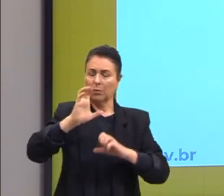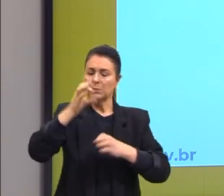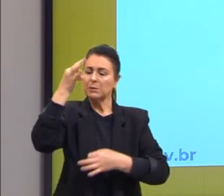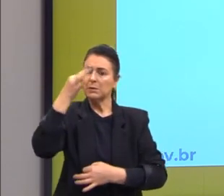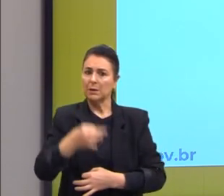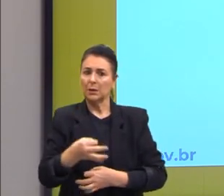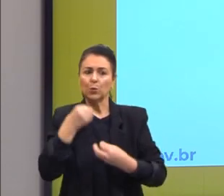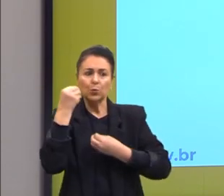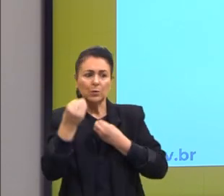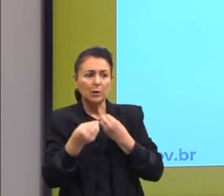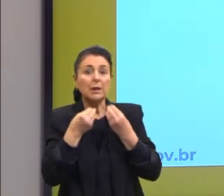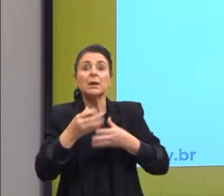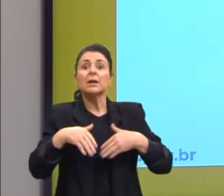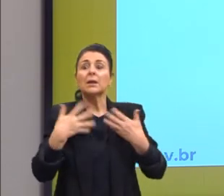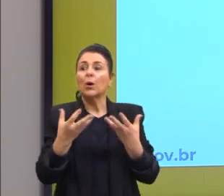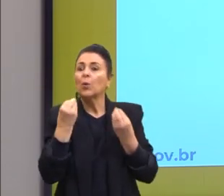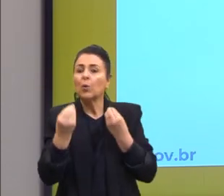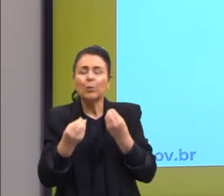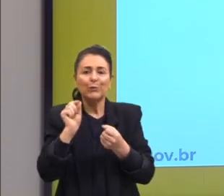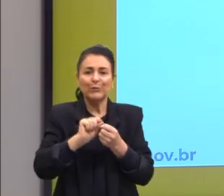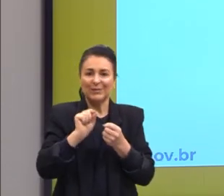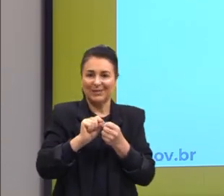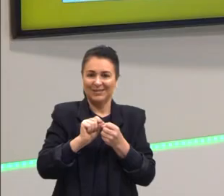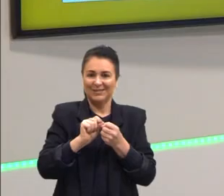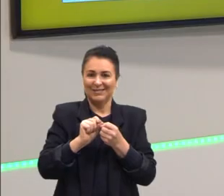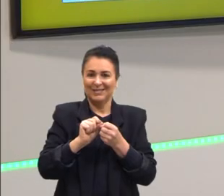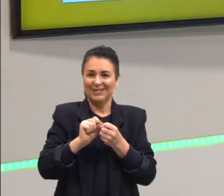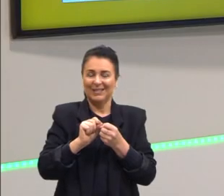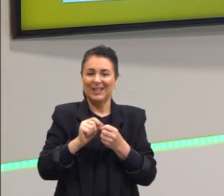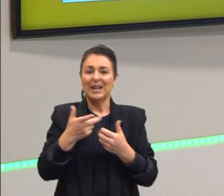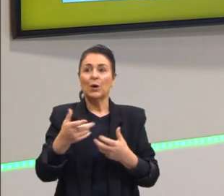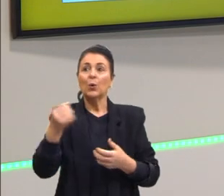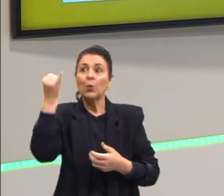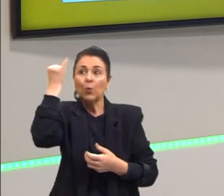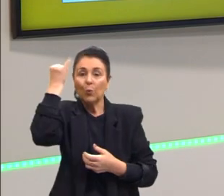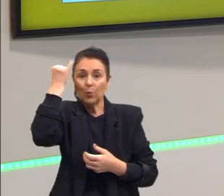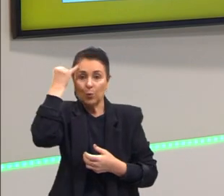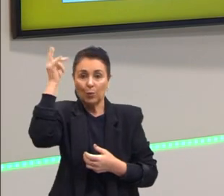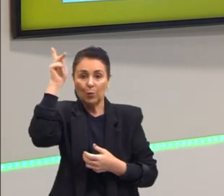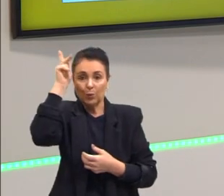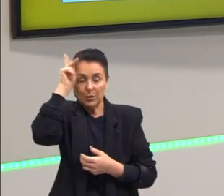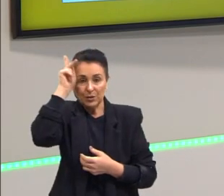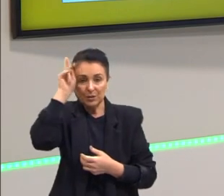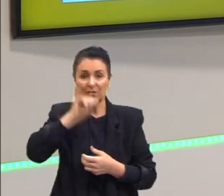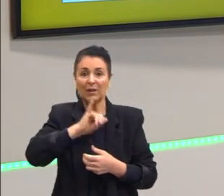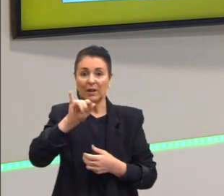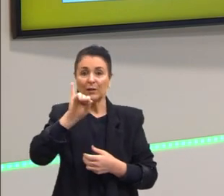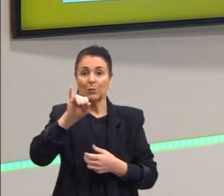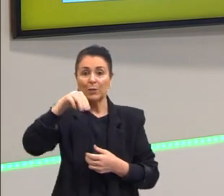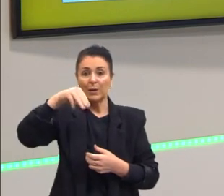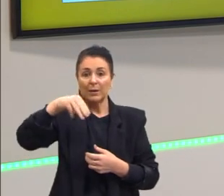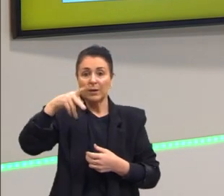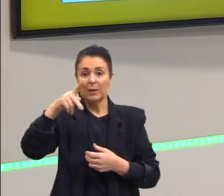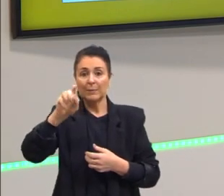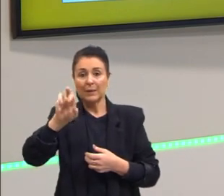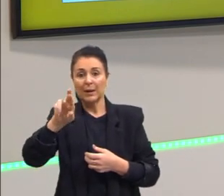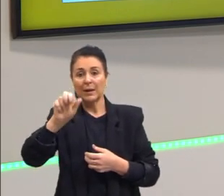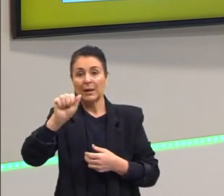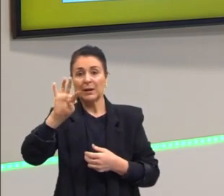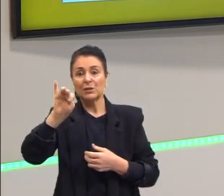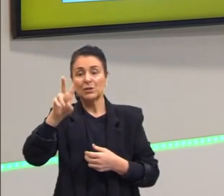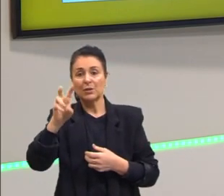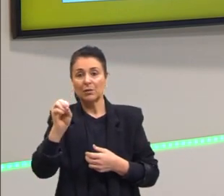decisões? E aí que ele fala no imperativo categórico. Para o Kant, tem o imperativo categórico e o imperativo